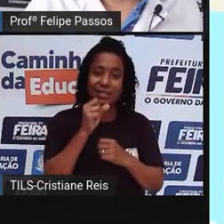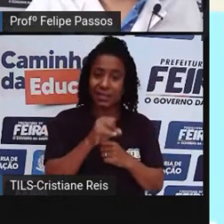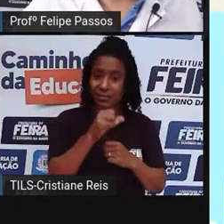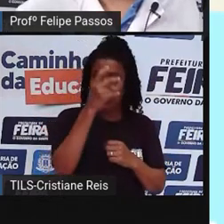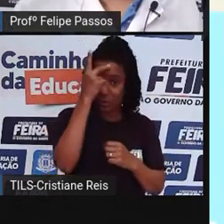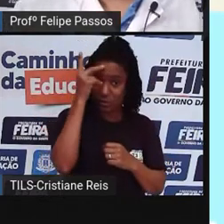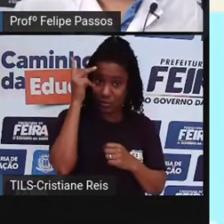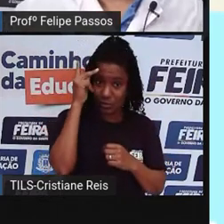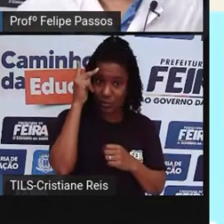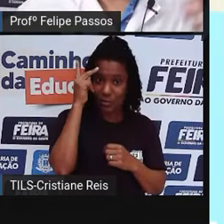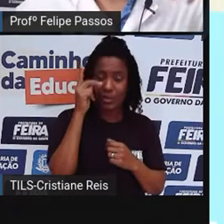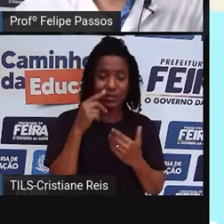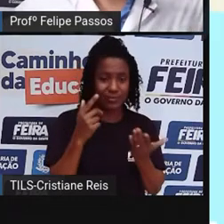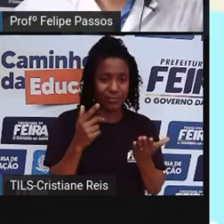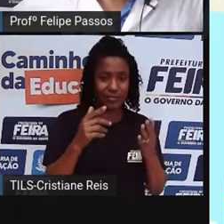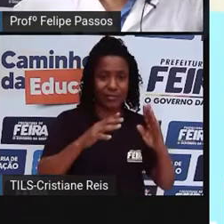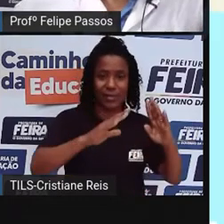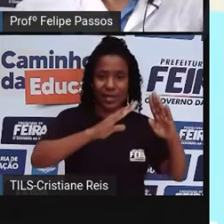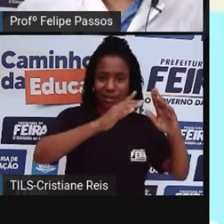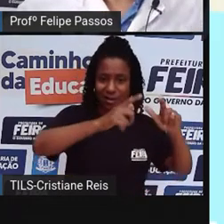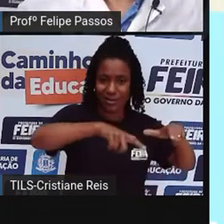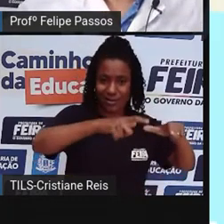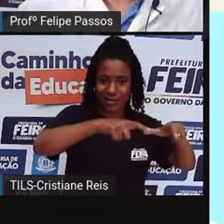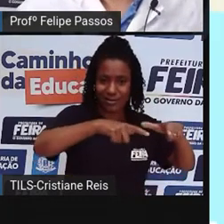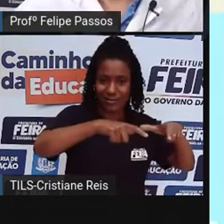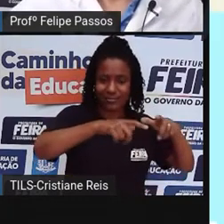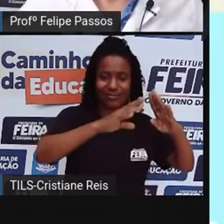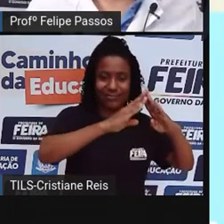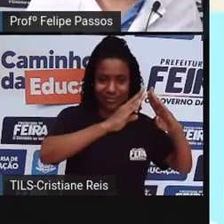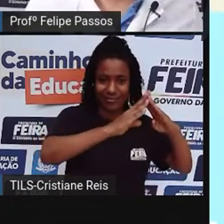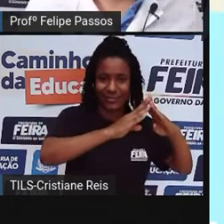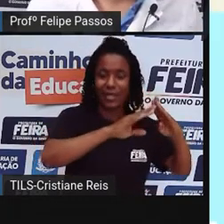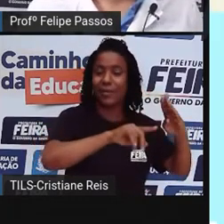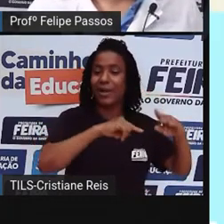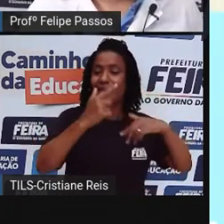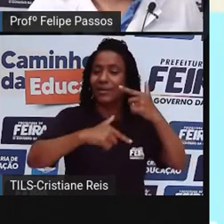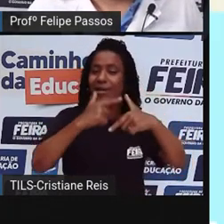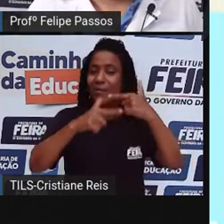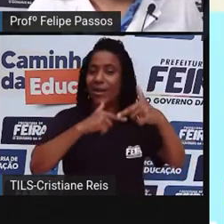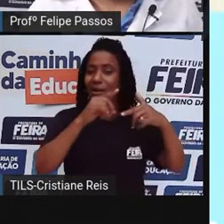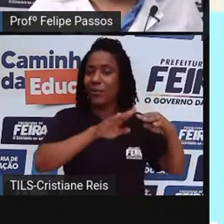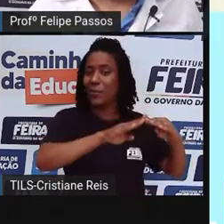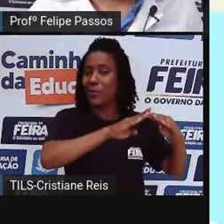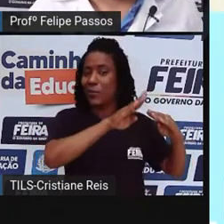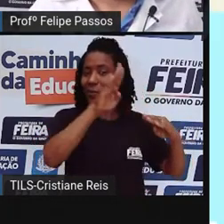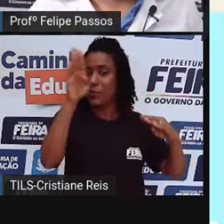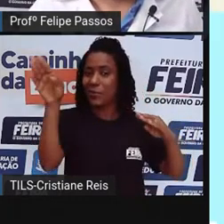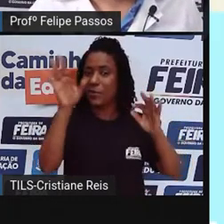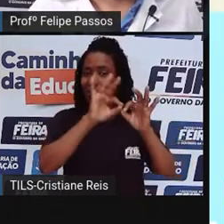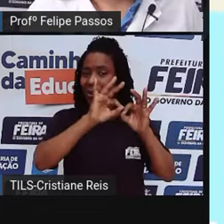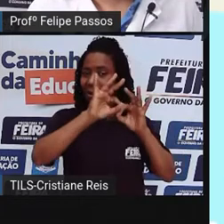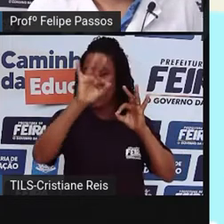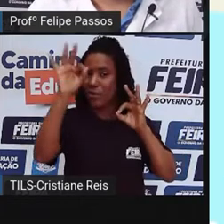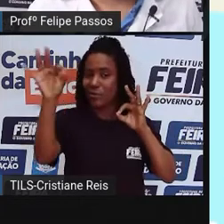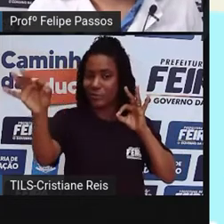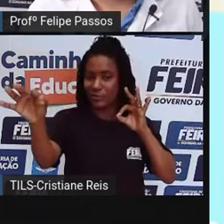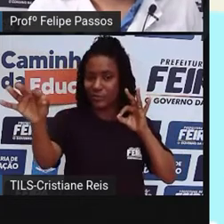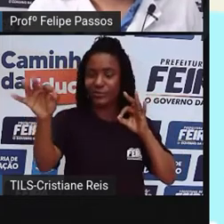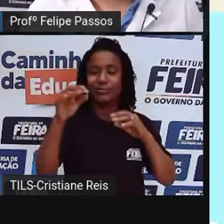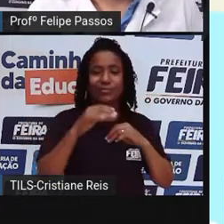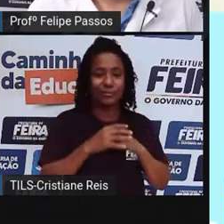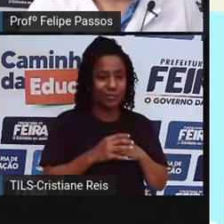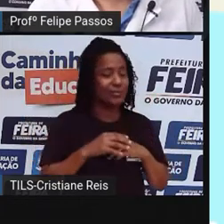Se a pessoa mora num bairro e trabalha lá no outro lado da cidade, e veja bem, eu não estou dizendo aqui que é culpa da pessoa não, tá? Às vezes é